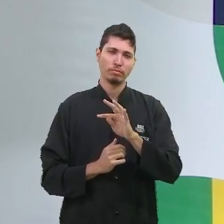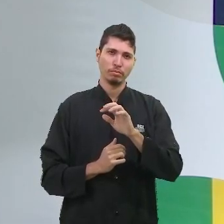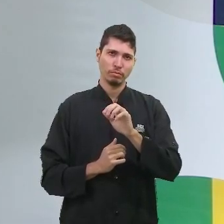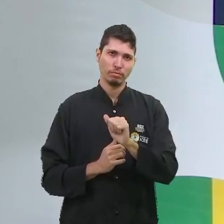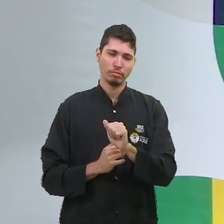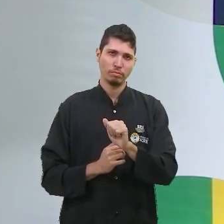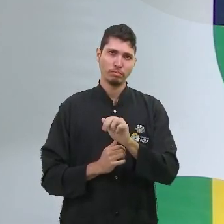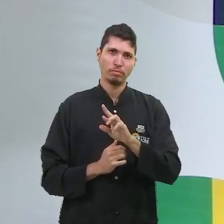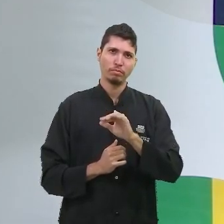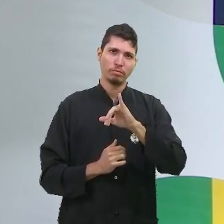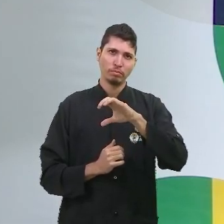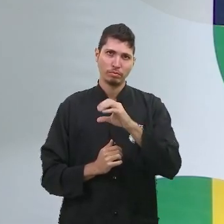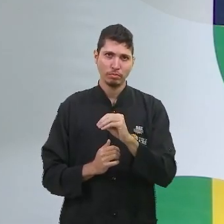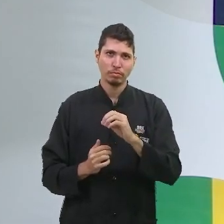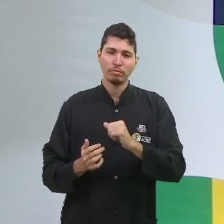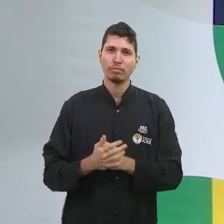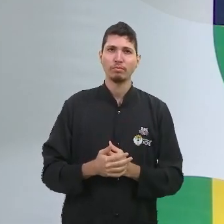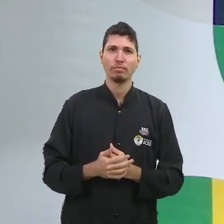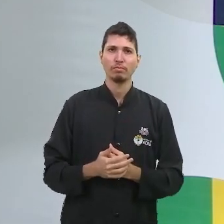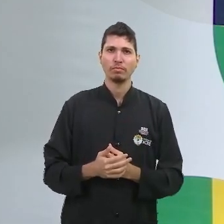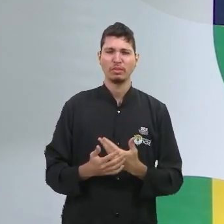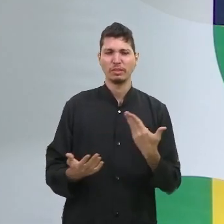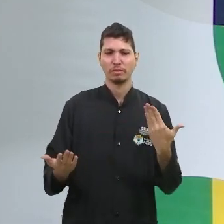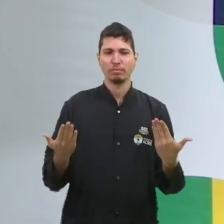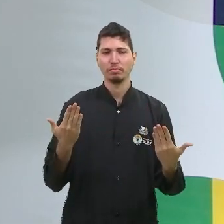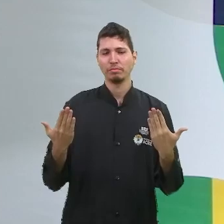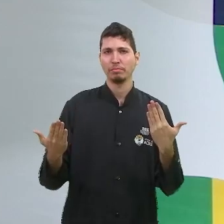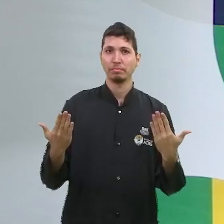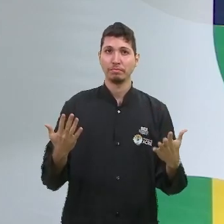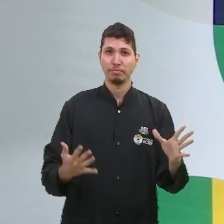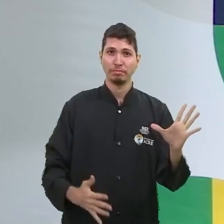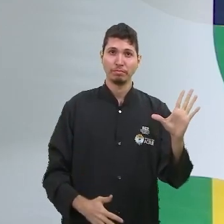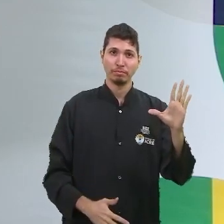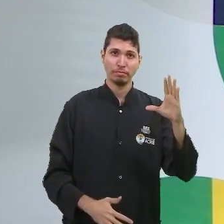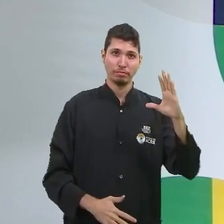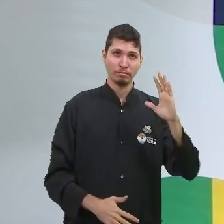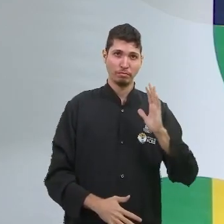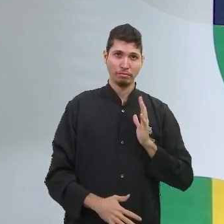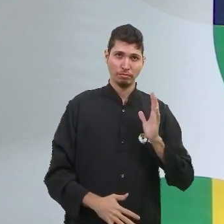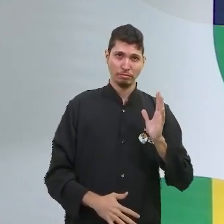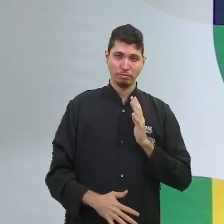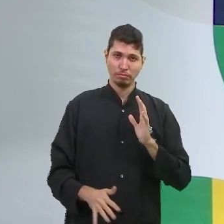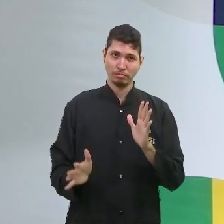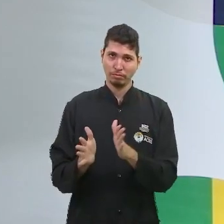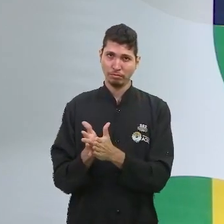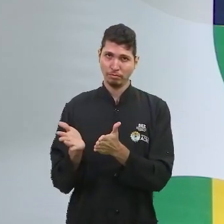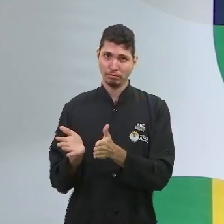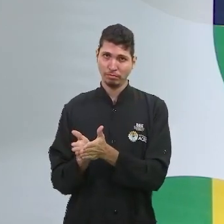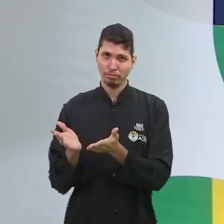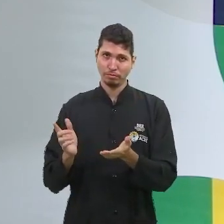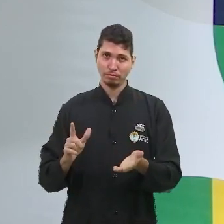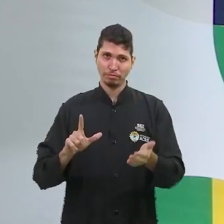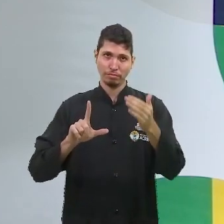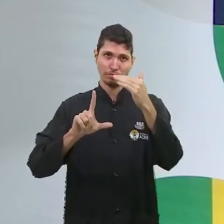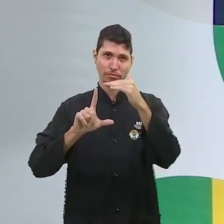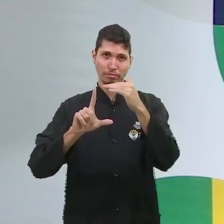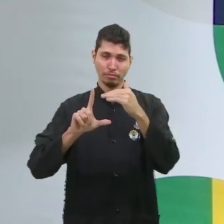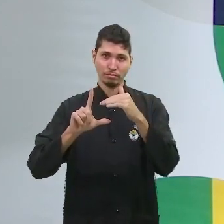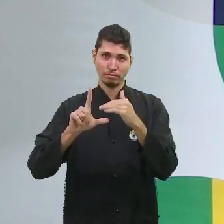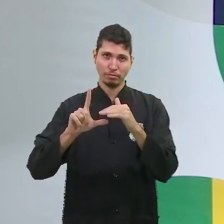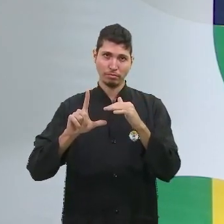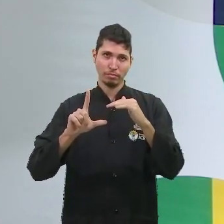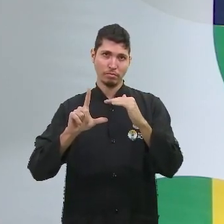Nós falamos em ricos e pobres. Nós falamos em classe baixa, classe média, classe alta.